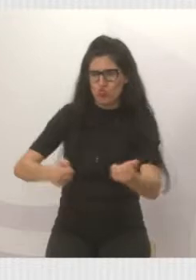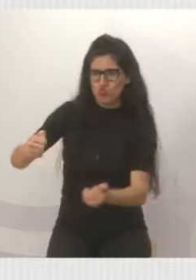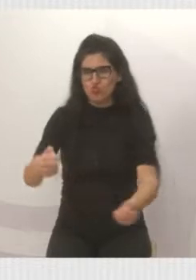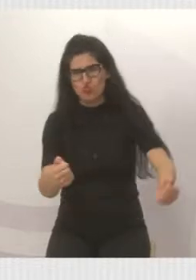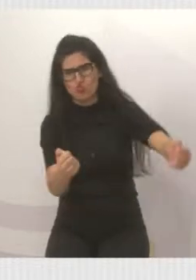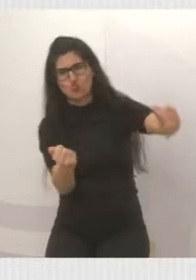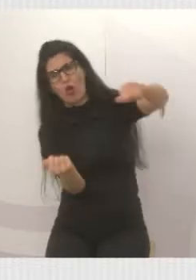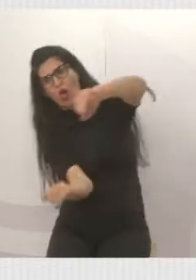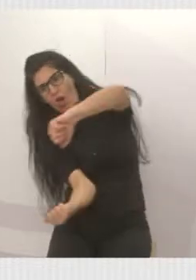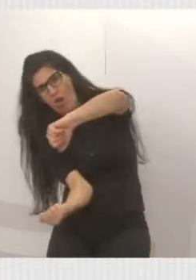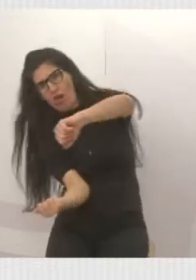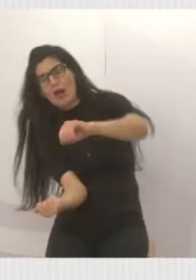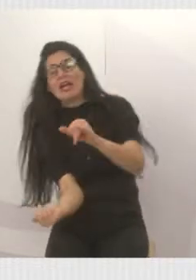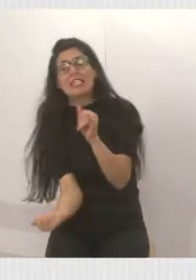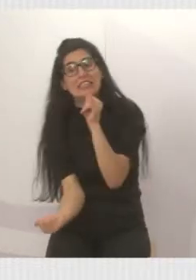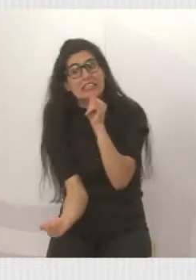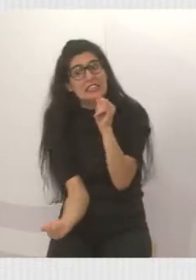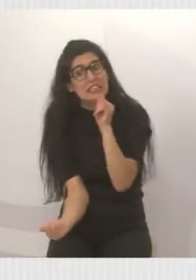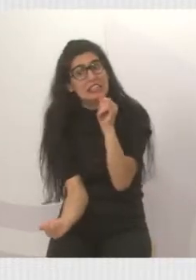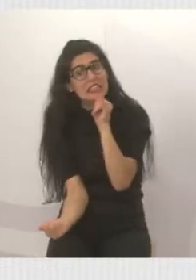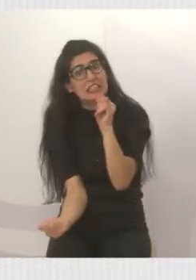que alguém se machucar naquele valetão lá.